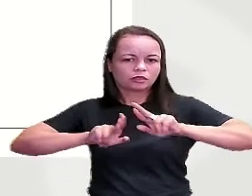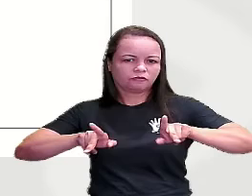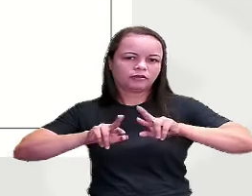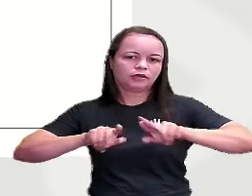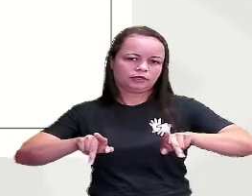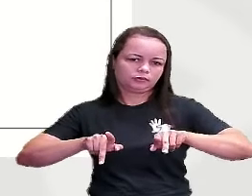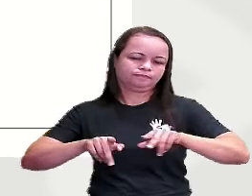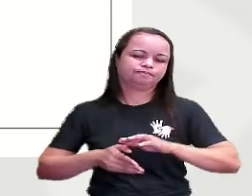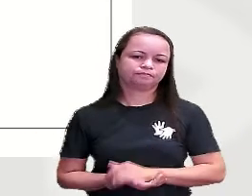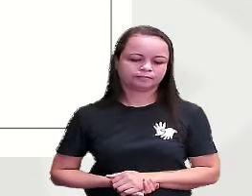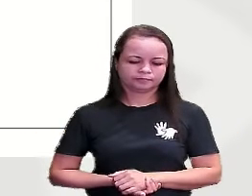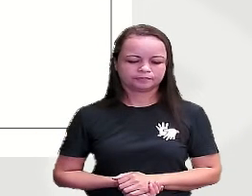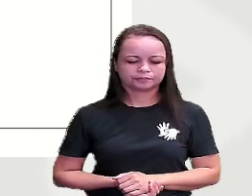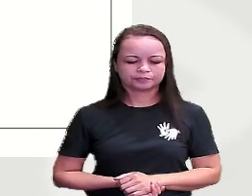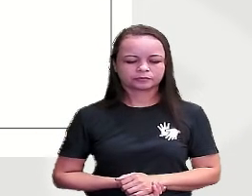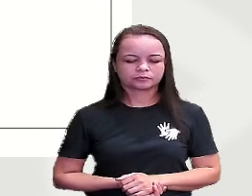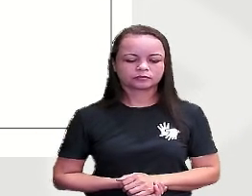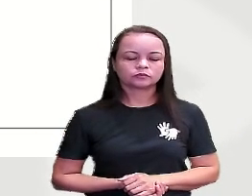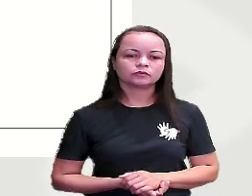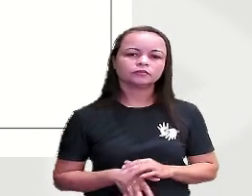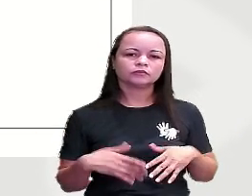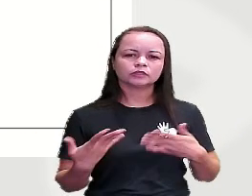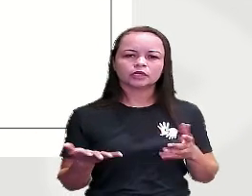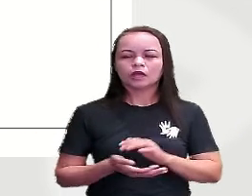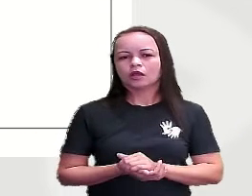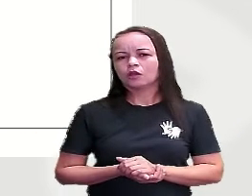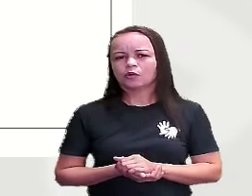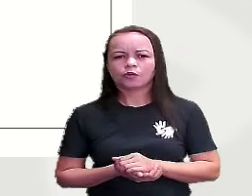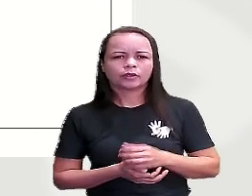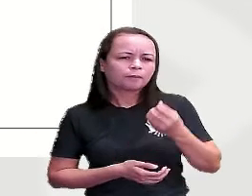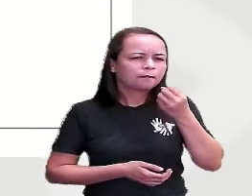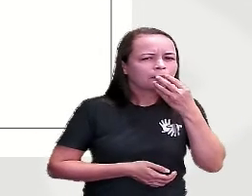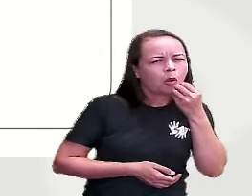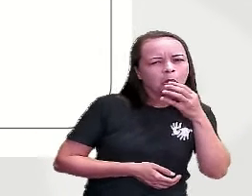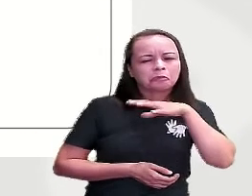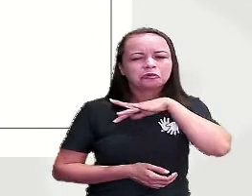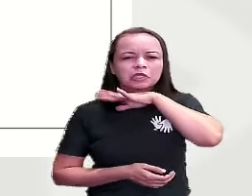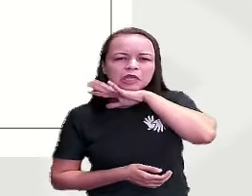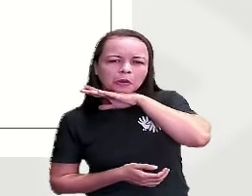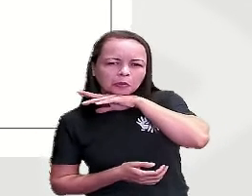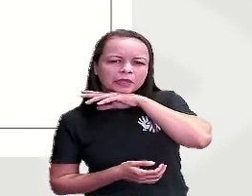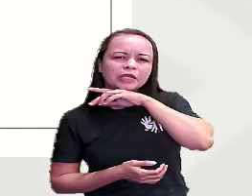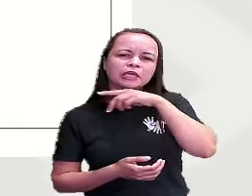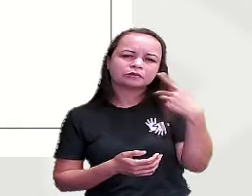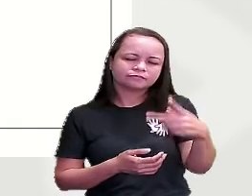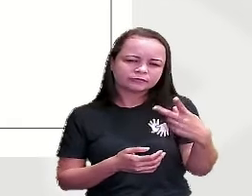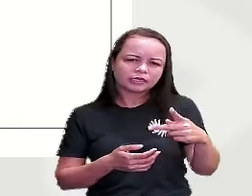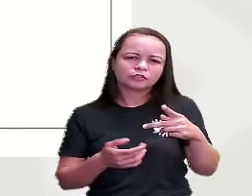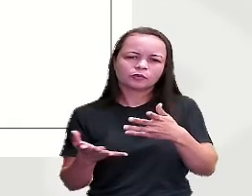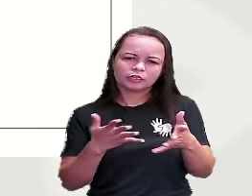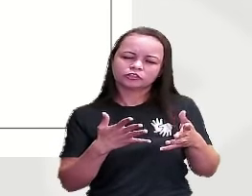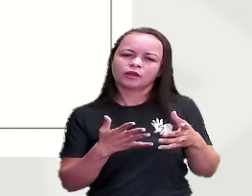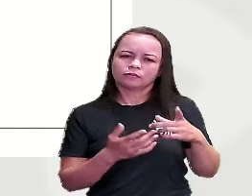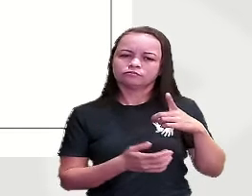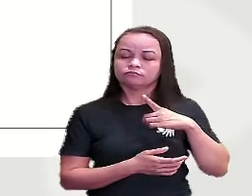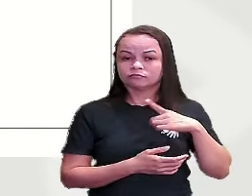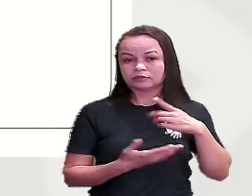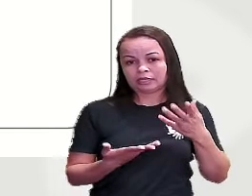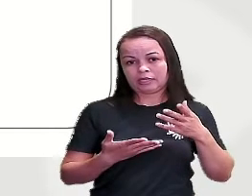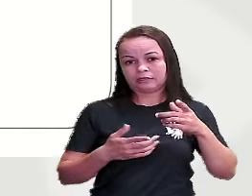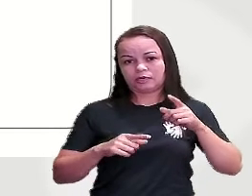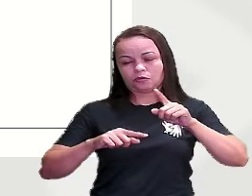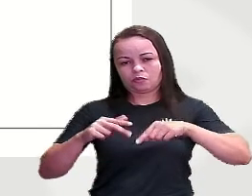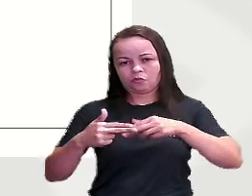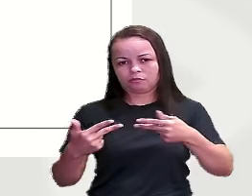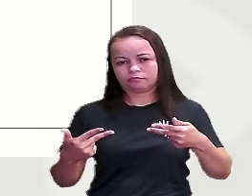Tá certo? E com as vantagens e desvantagens Desse objeto Oferecem, né? De acordo com o